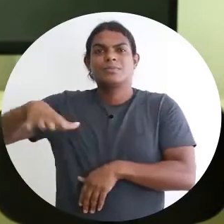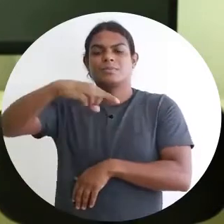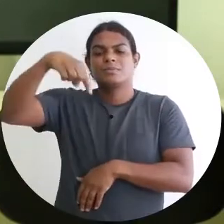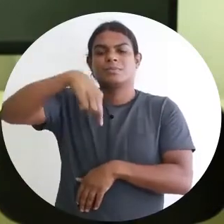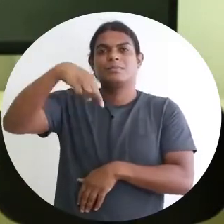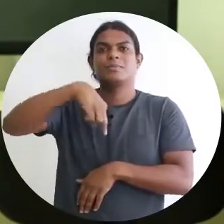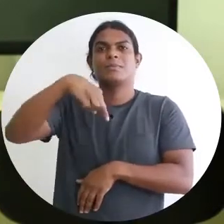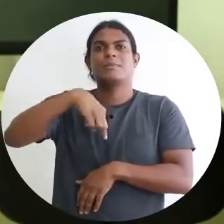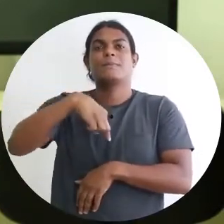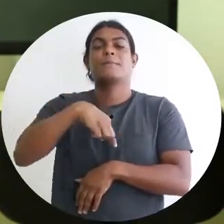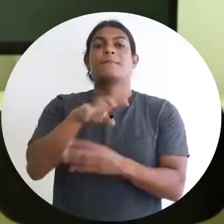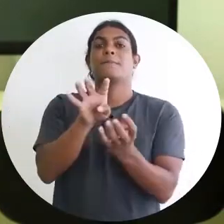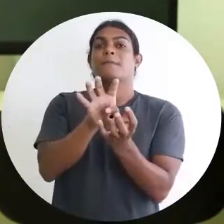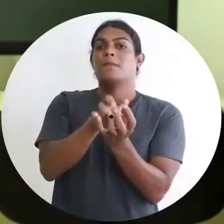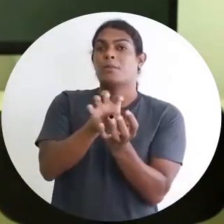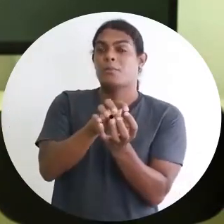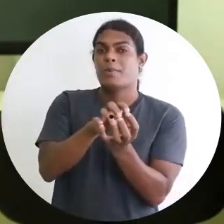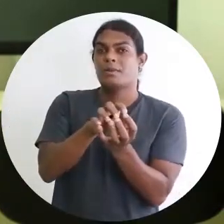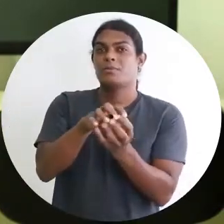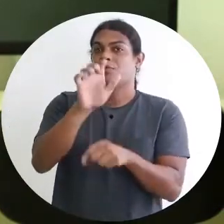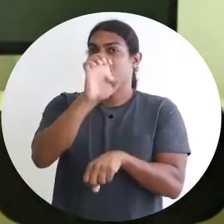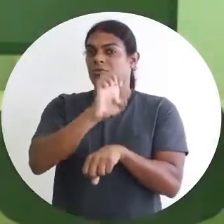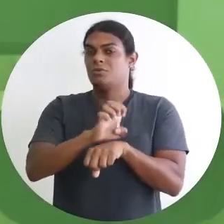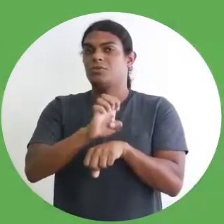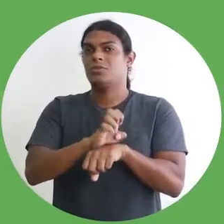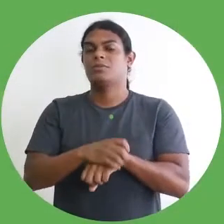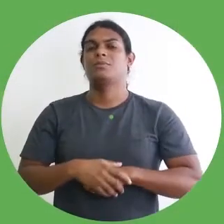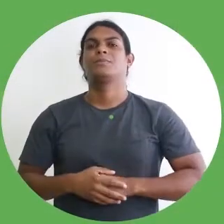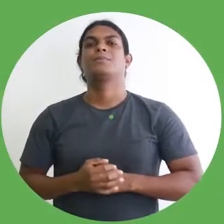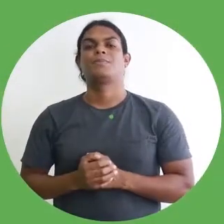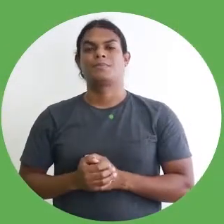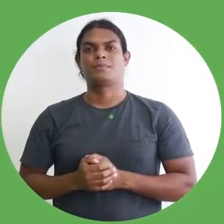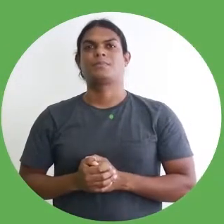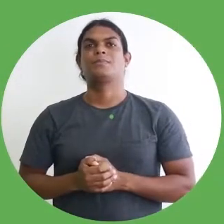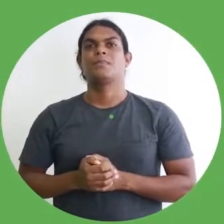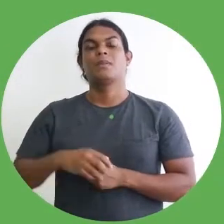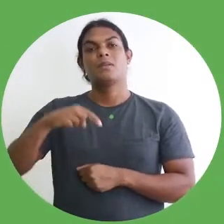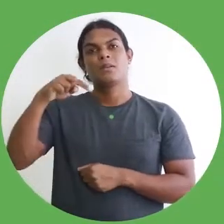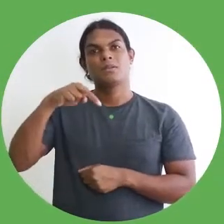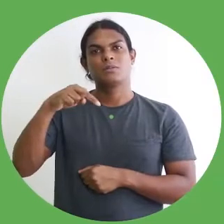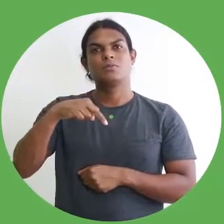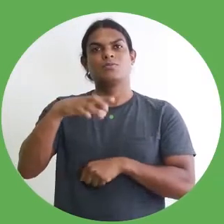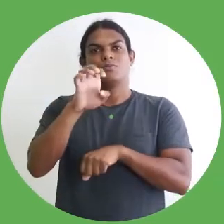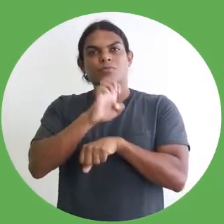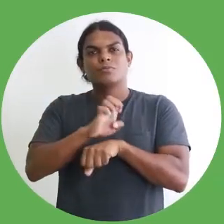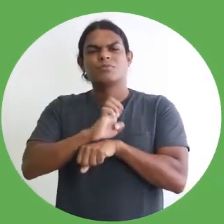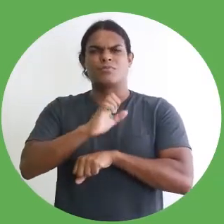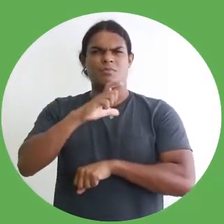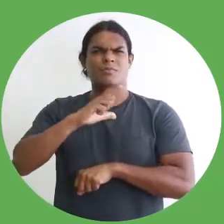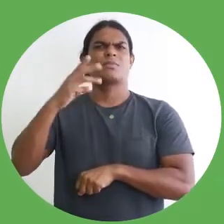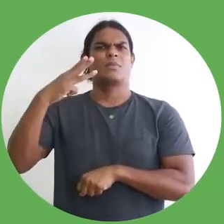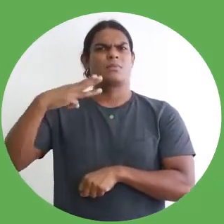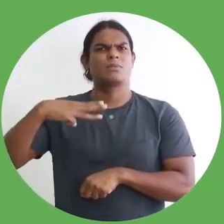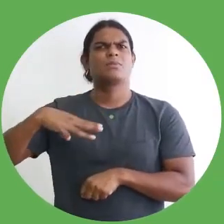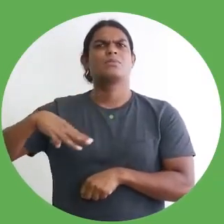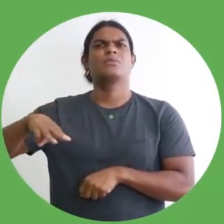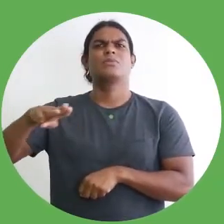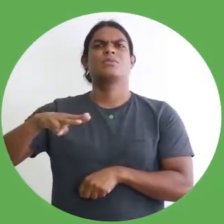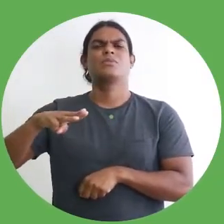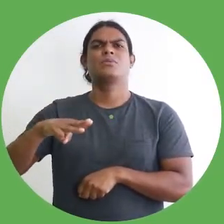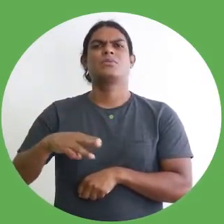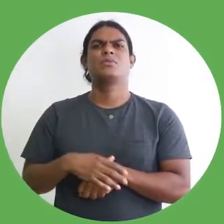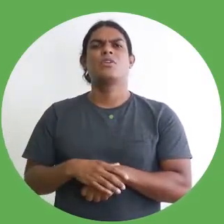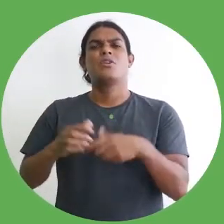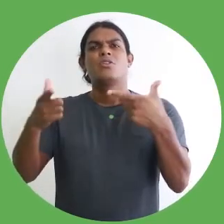de Pernambuco, mas, basicamente, dentro da região metropolitana, certo? O nosso estado, ele abriga museus, centros culturais e